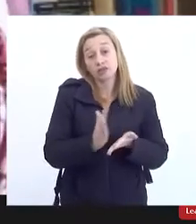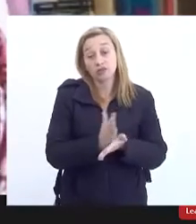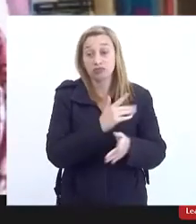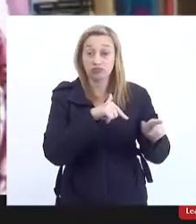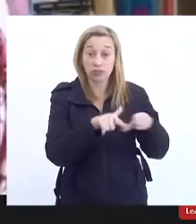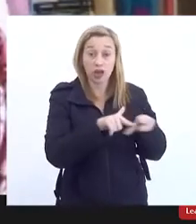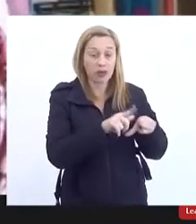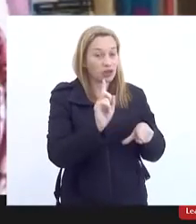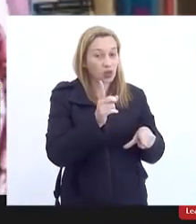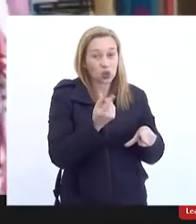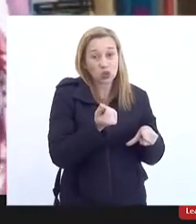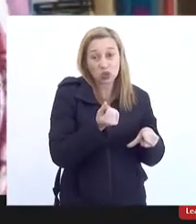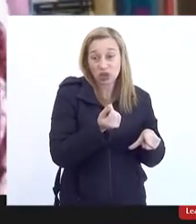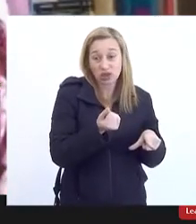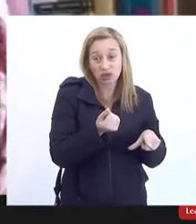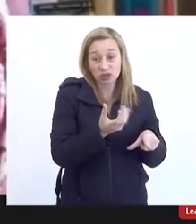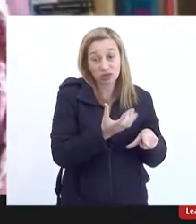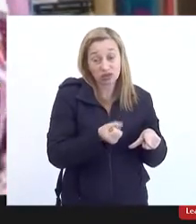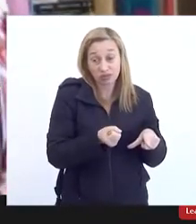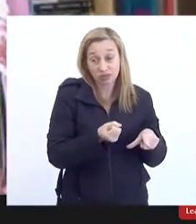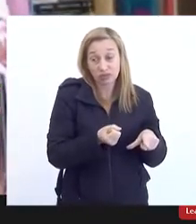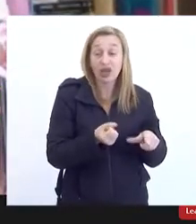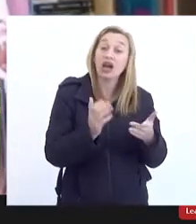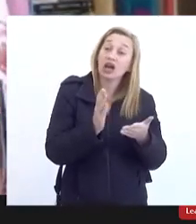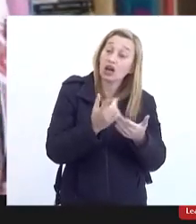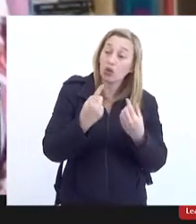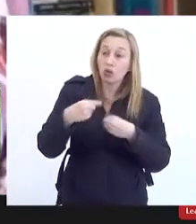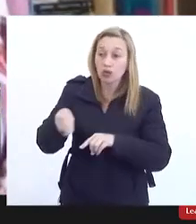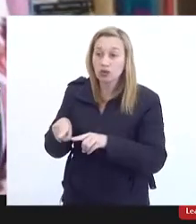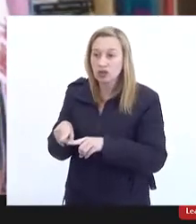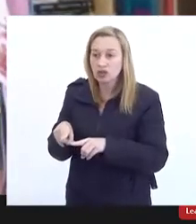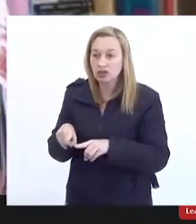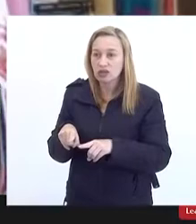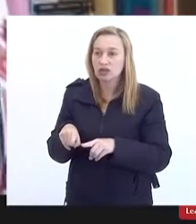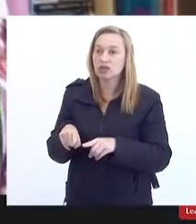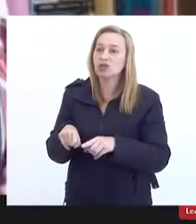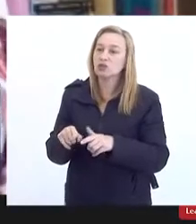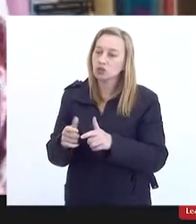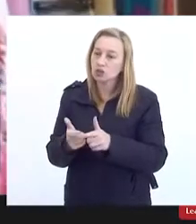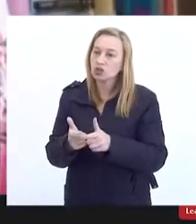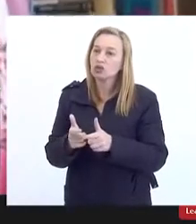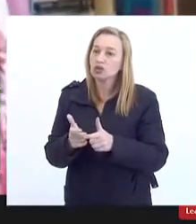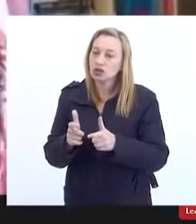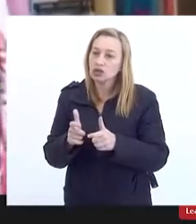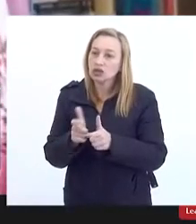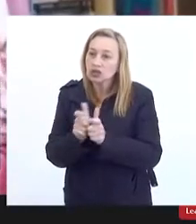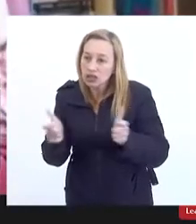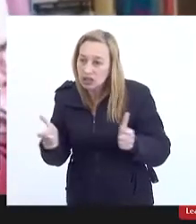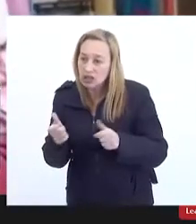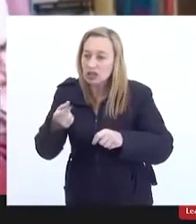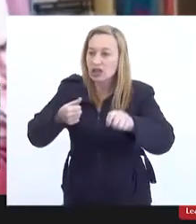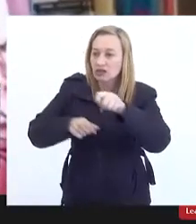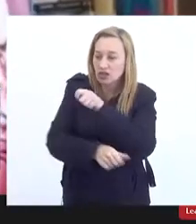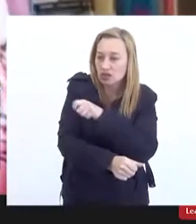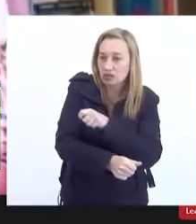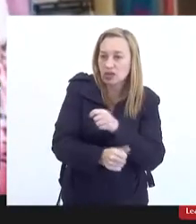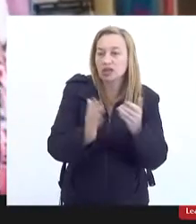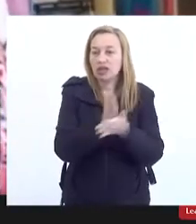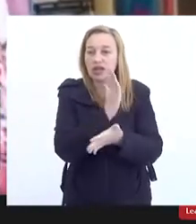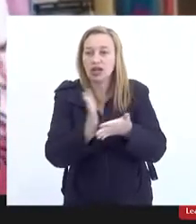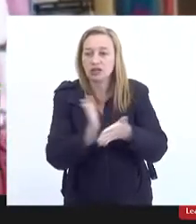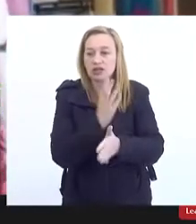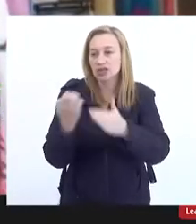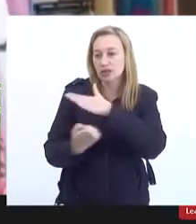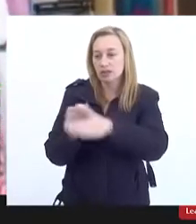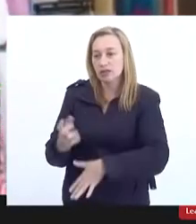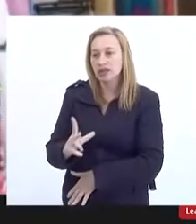pelo contrário, muitas vezes esse serviço é um serviço que vai gerar uma enorme demanda de investimento, que nem sempre a iniciativa privada está